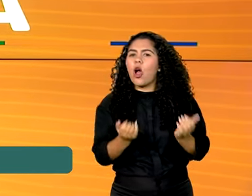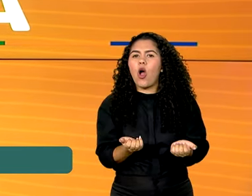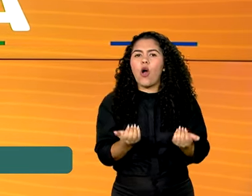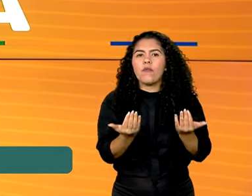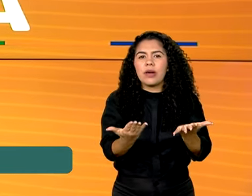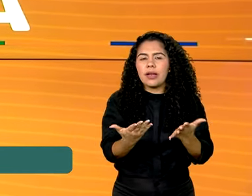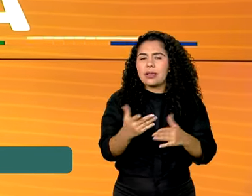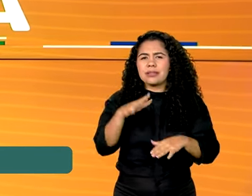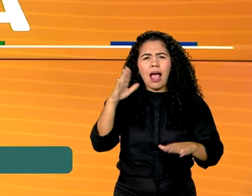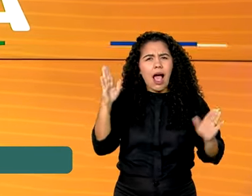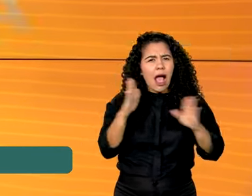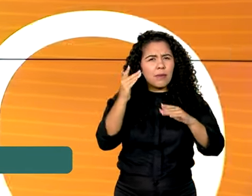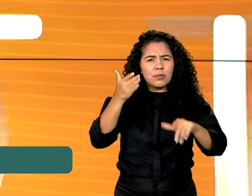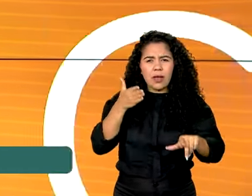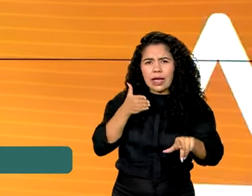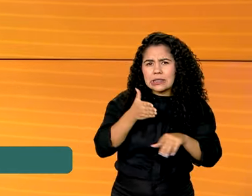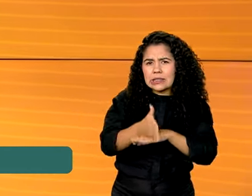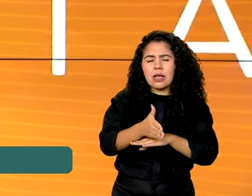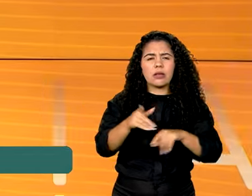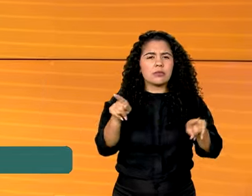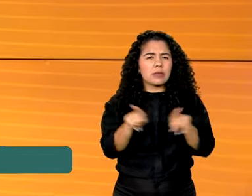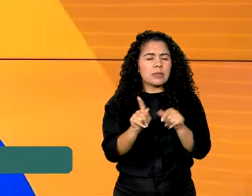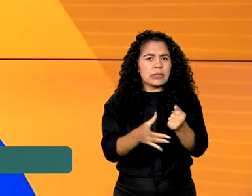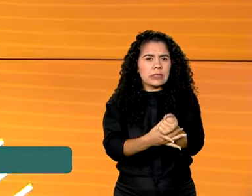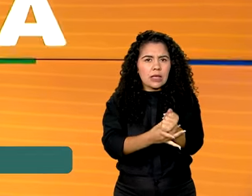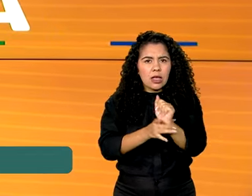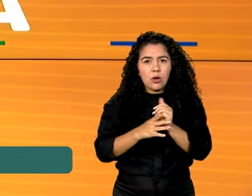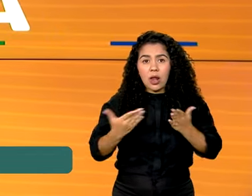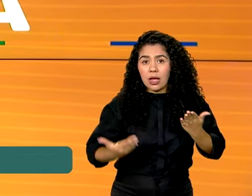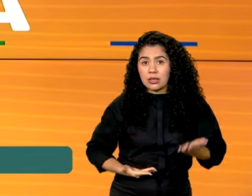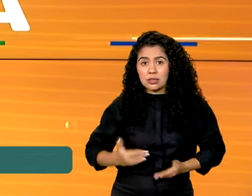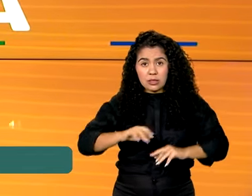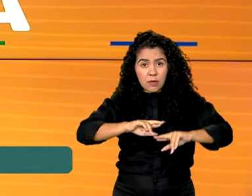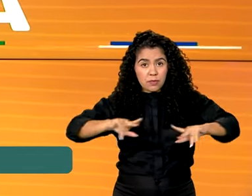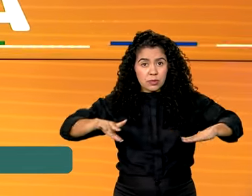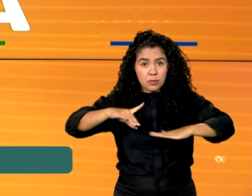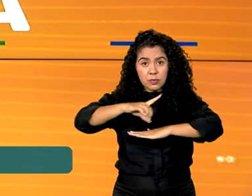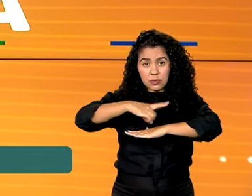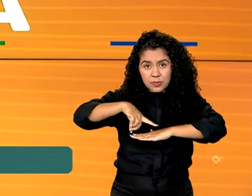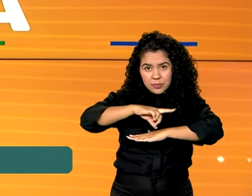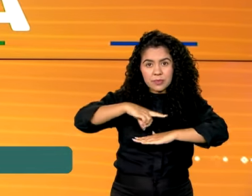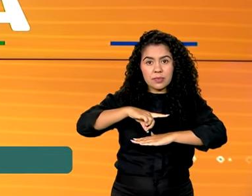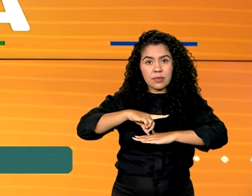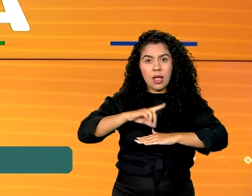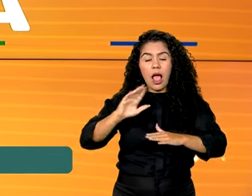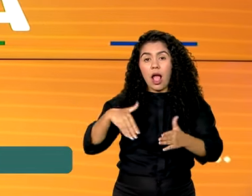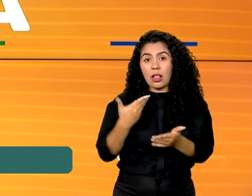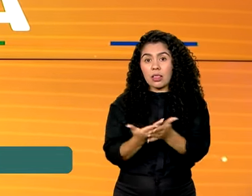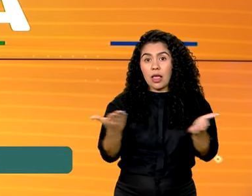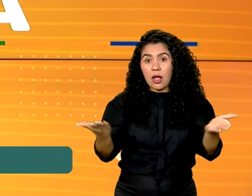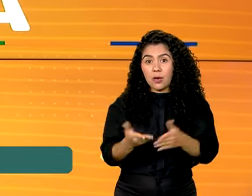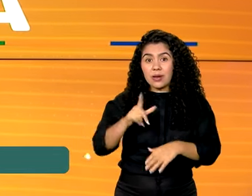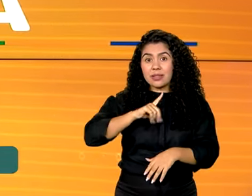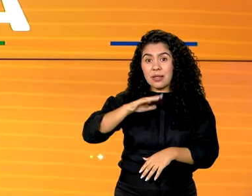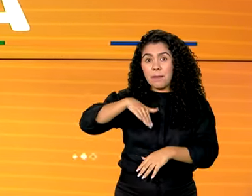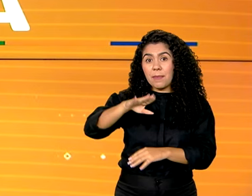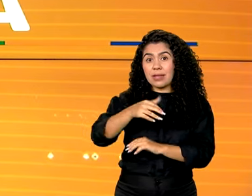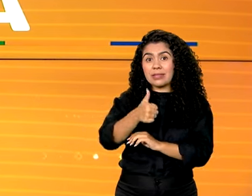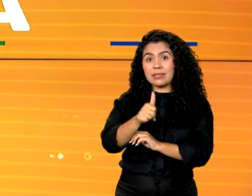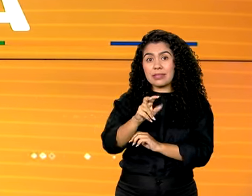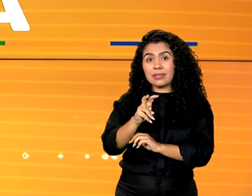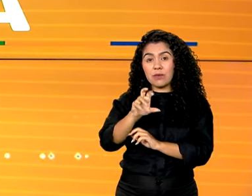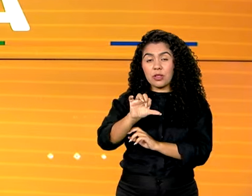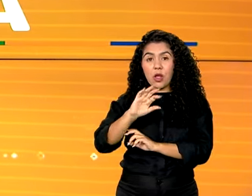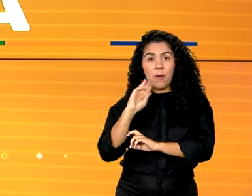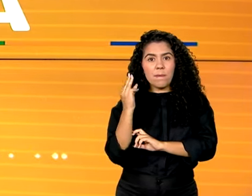acesso rápido e seguro a serviços públicos digitais. Até o momento, a plataforma possui mais de 159